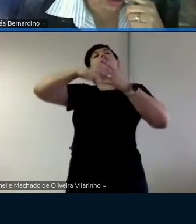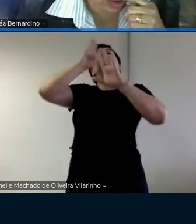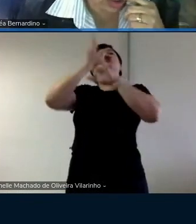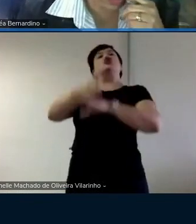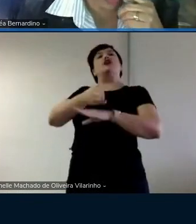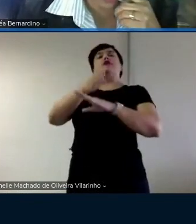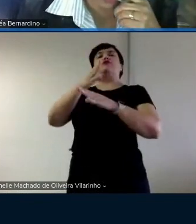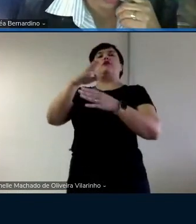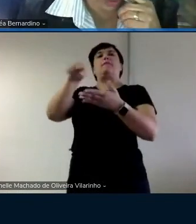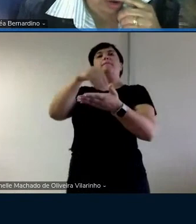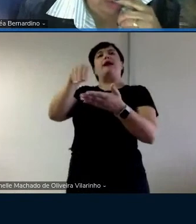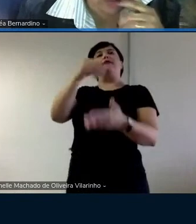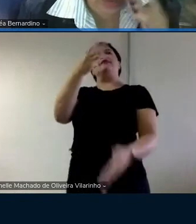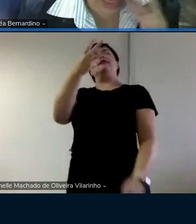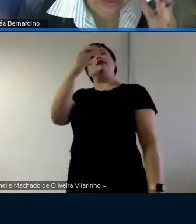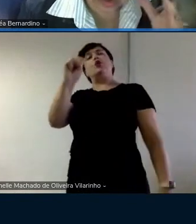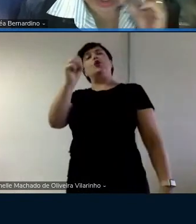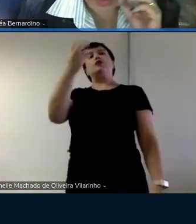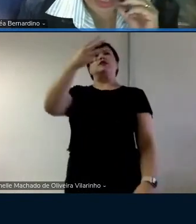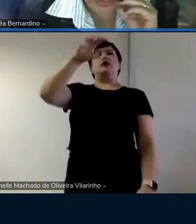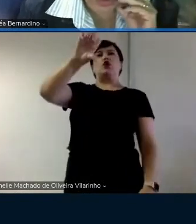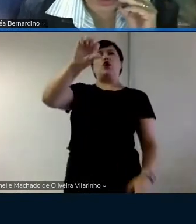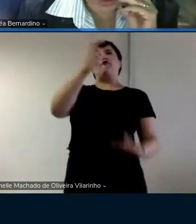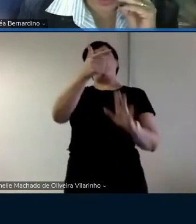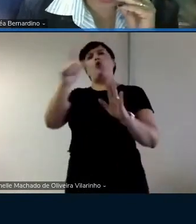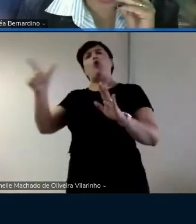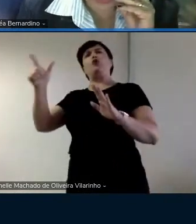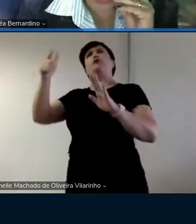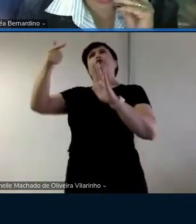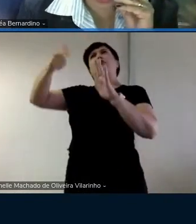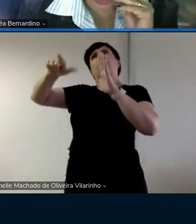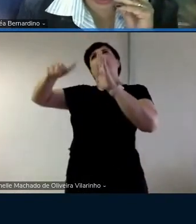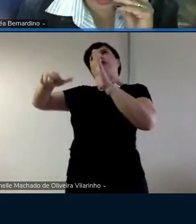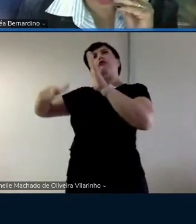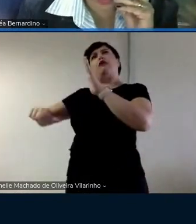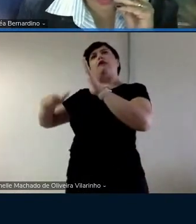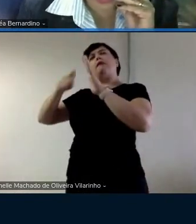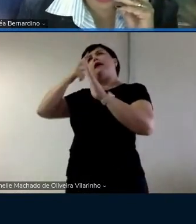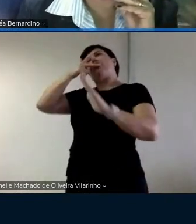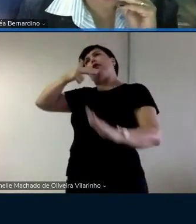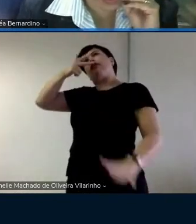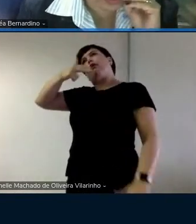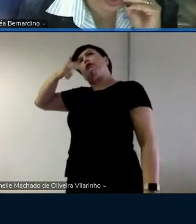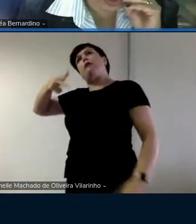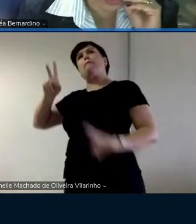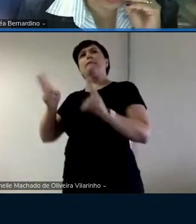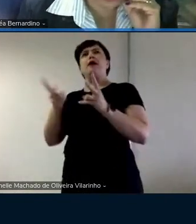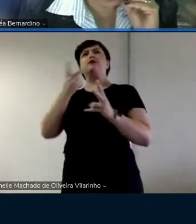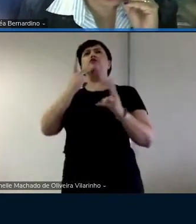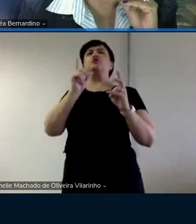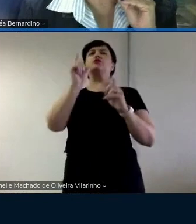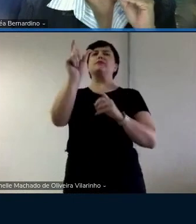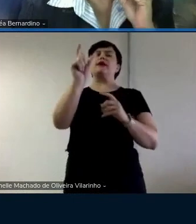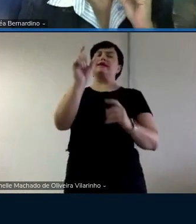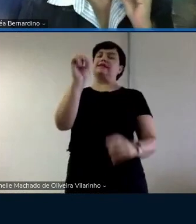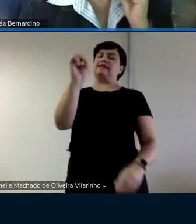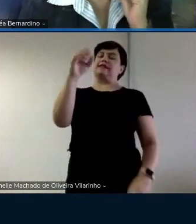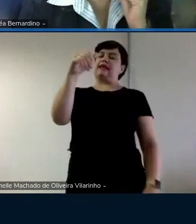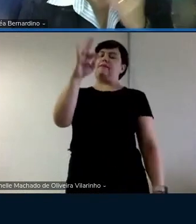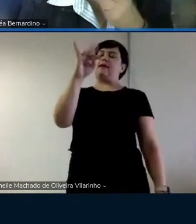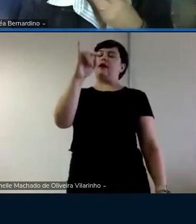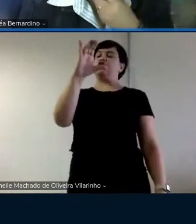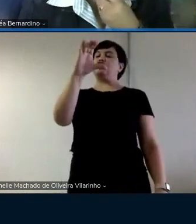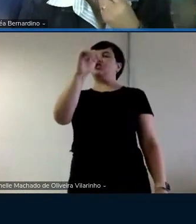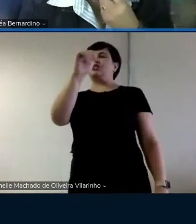página 38, página 39 e várias outras vezes, você usa o termo semânticas no lugar de